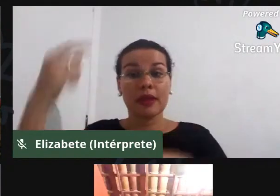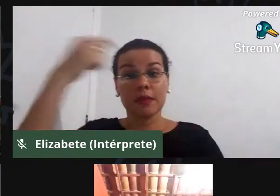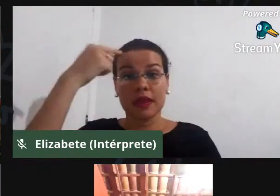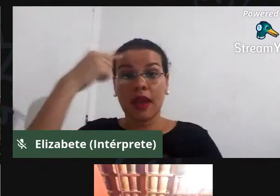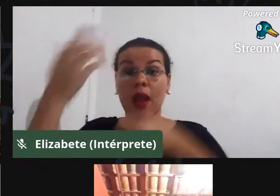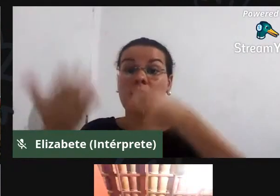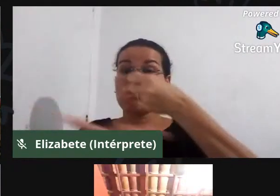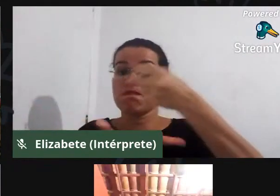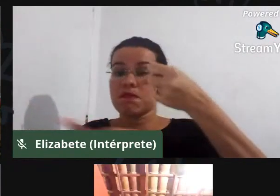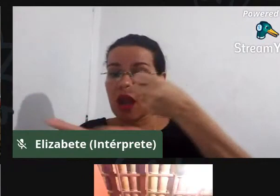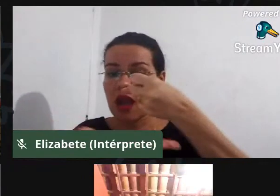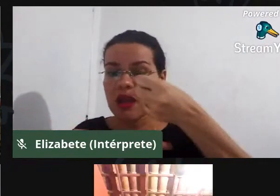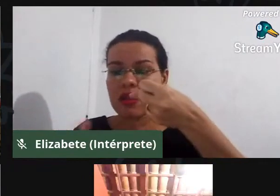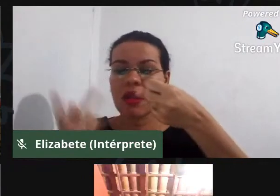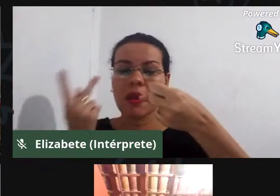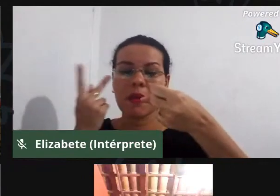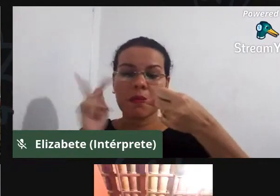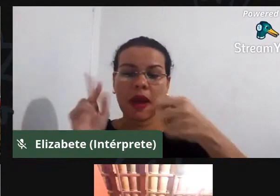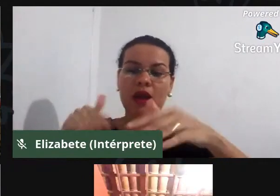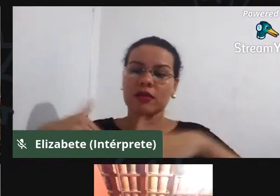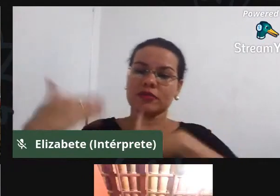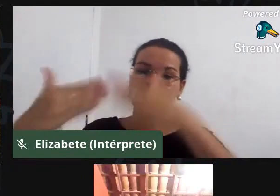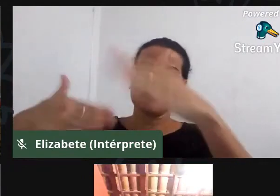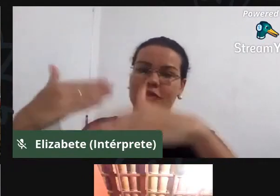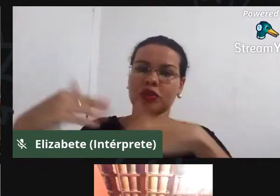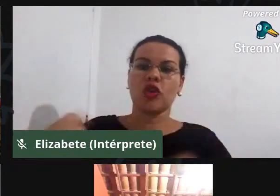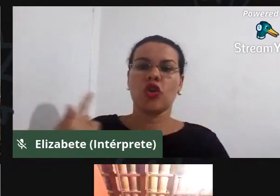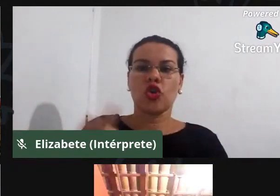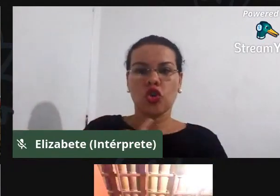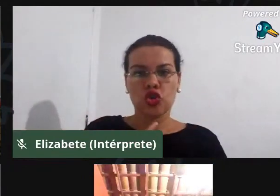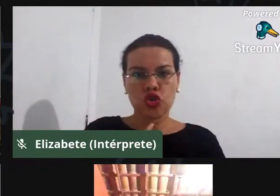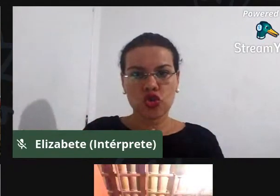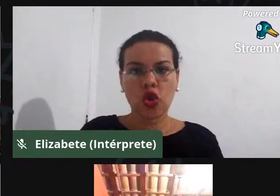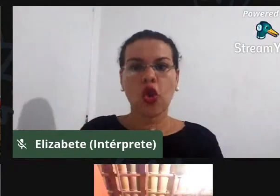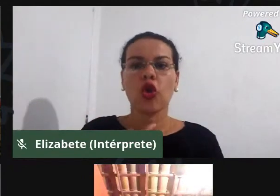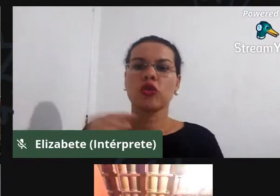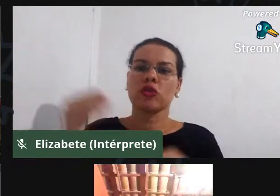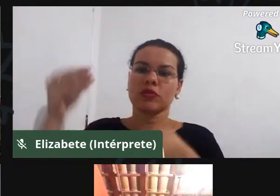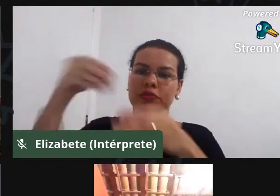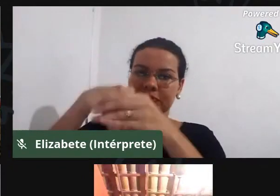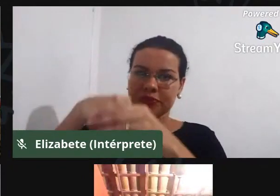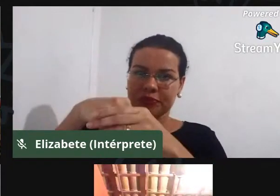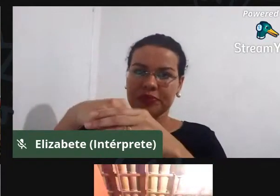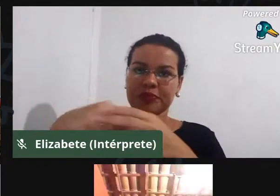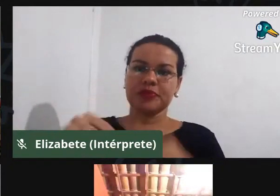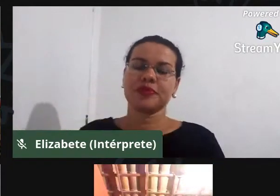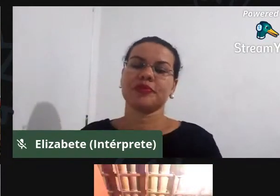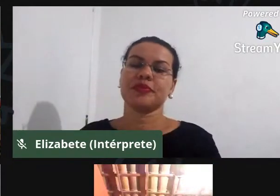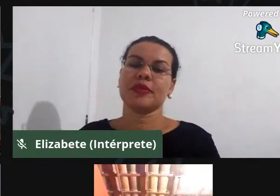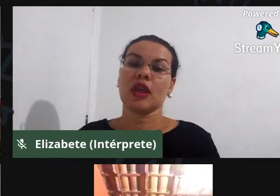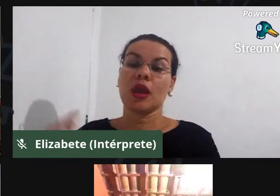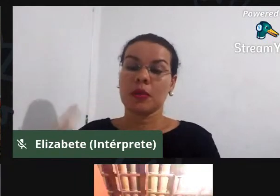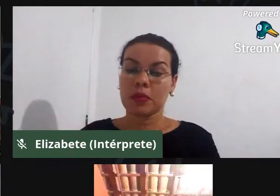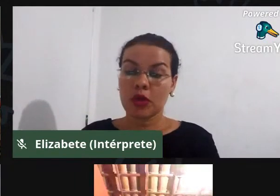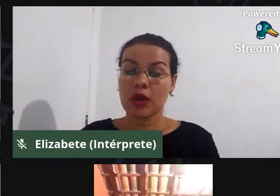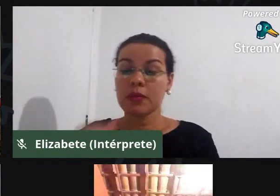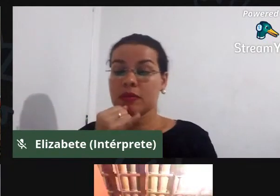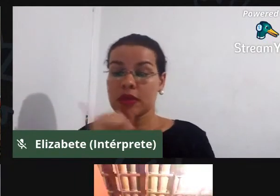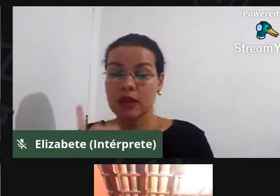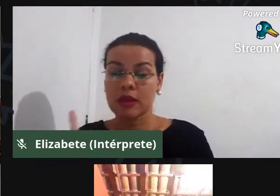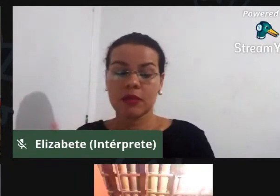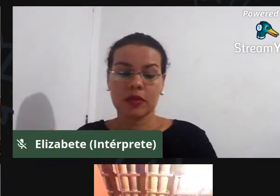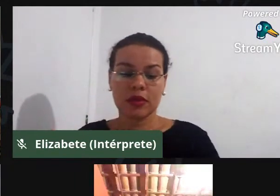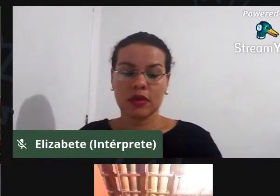desenvolvimento dos nossos territórios, porque essa formação ela vai, ela vai trazer para essa